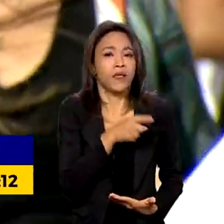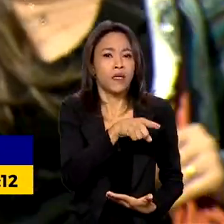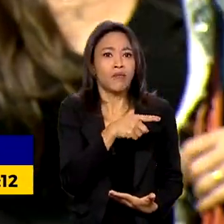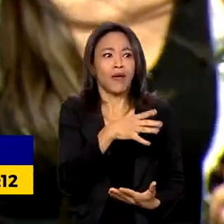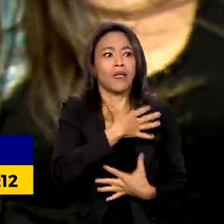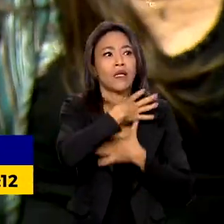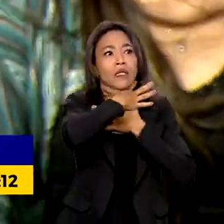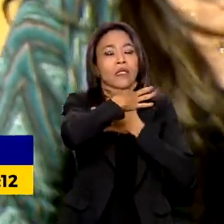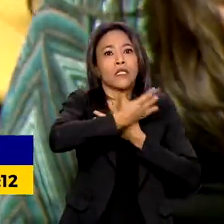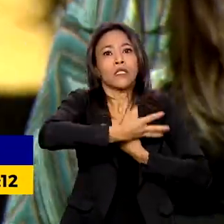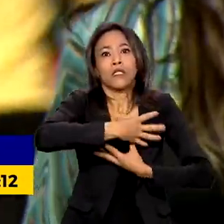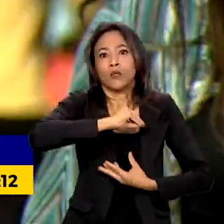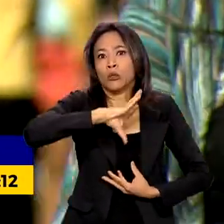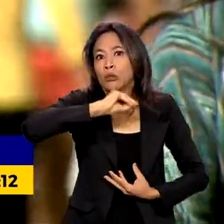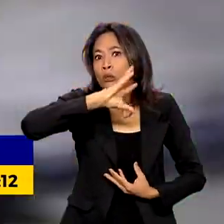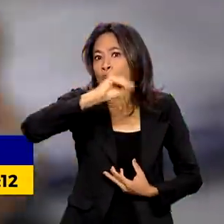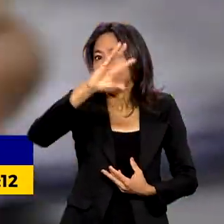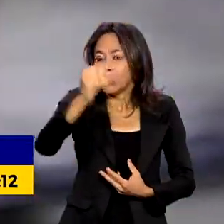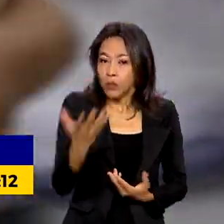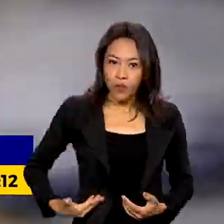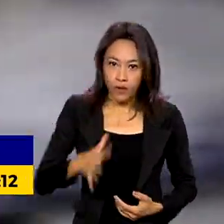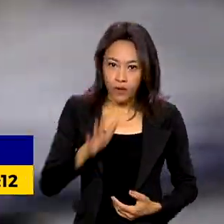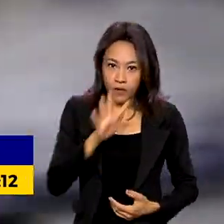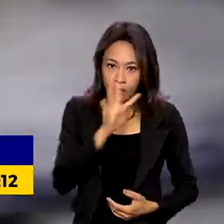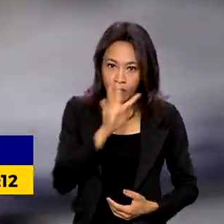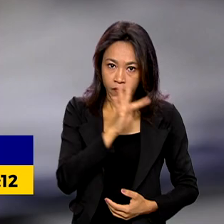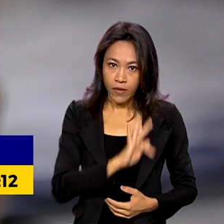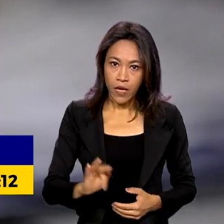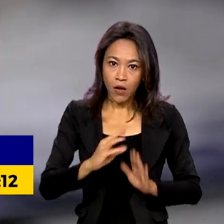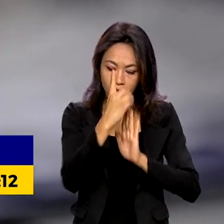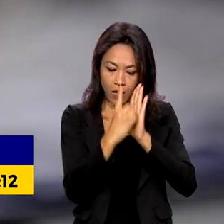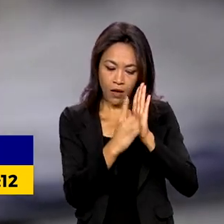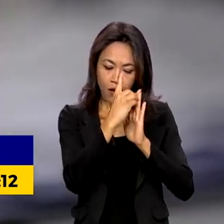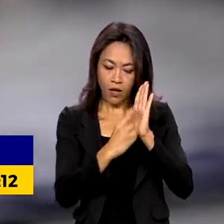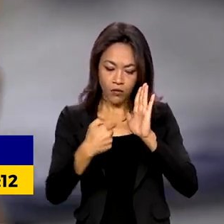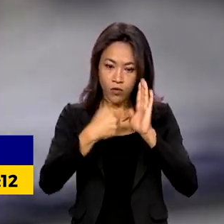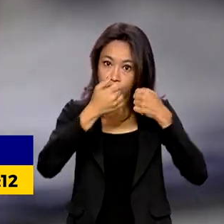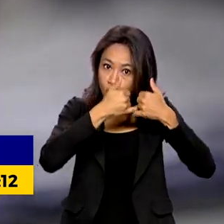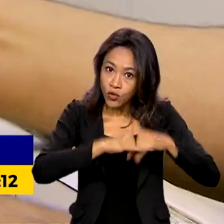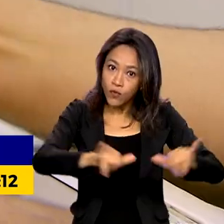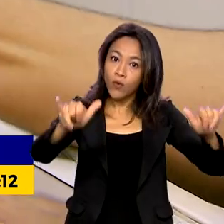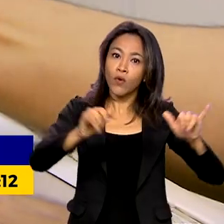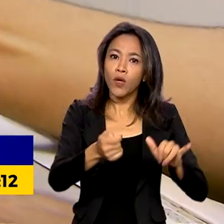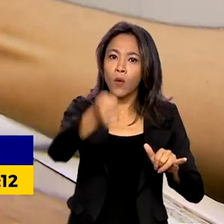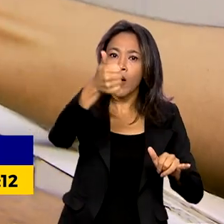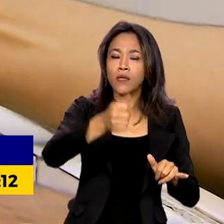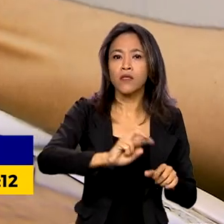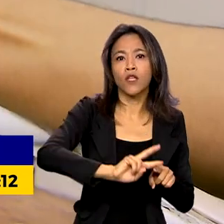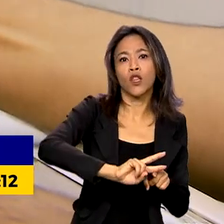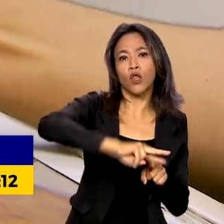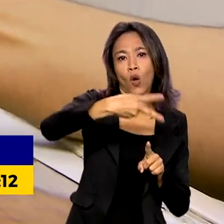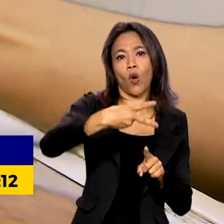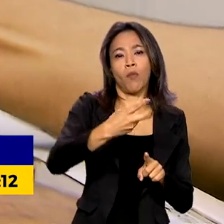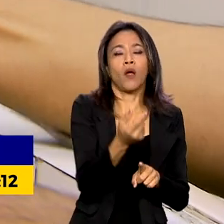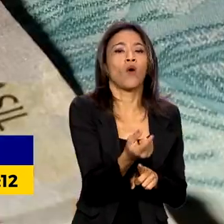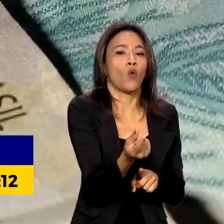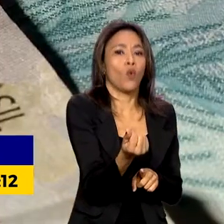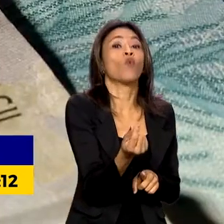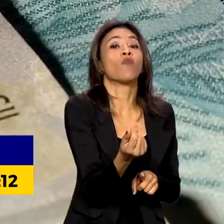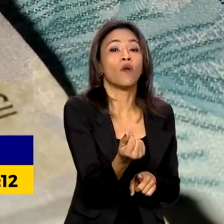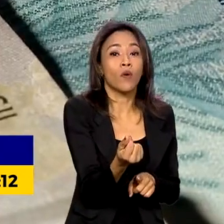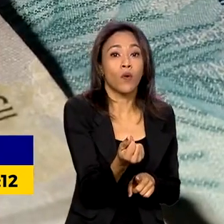superendividamento, o governo federal publicou um decreto que quase dobra o valor do mínimo existencial.